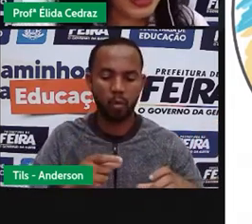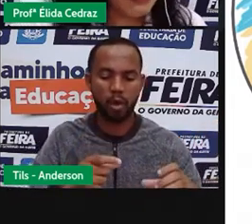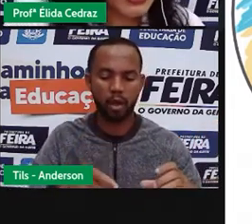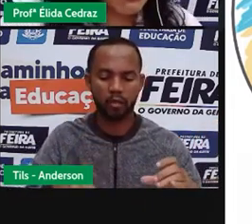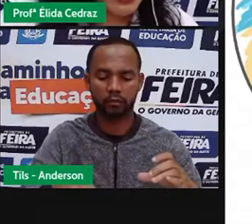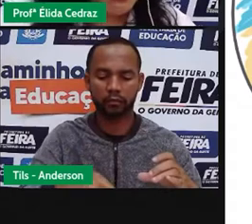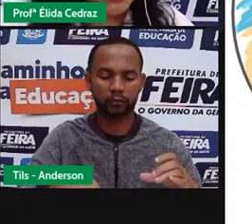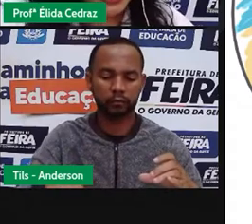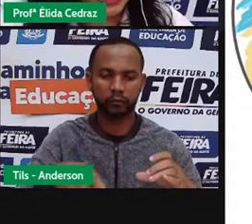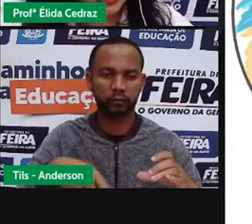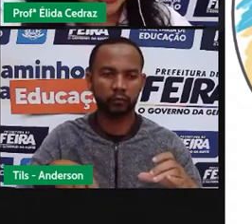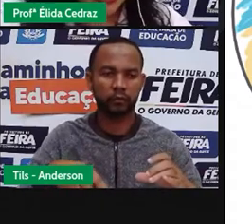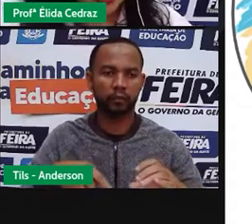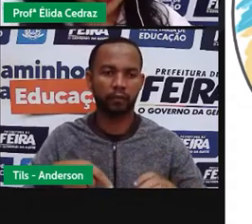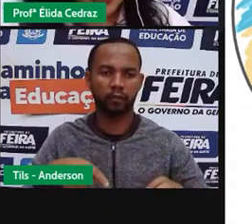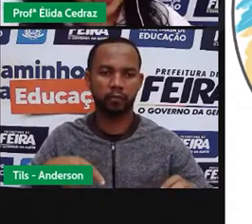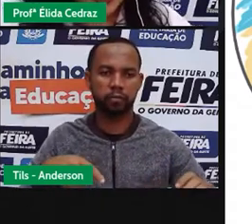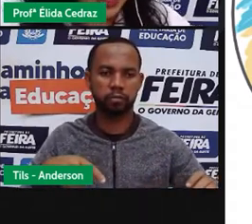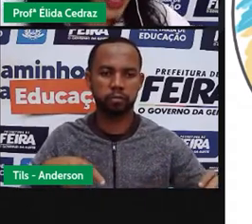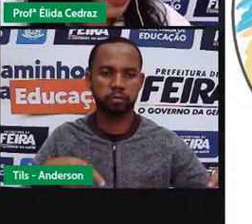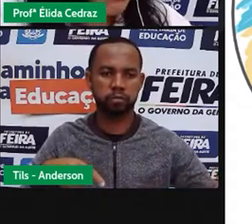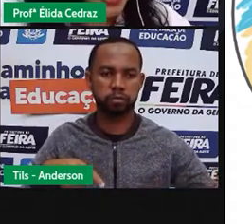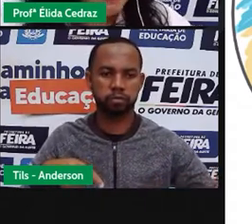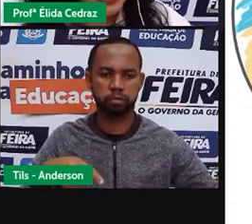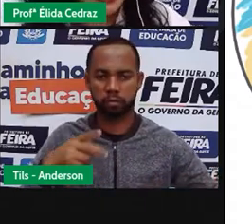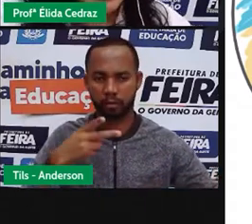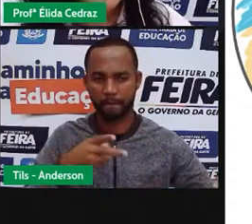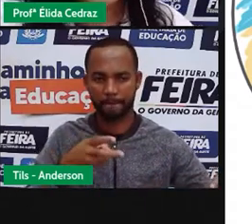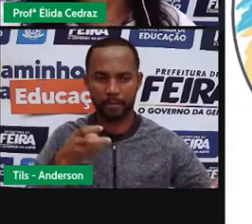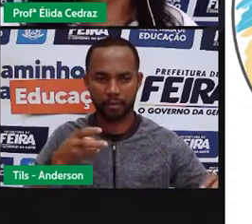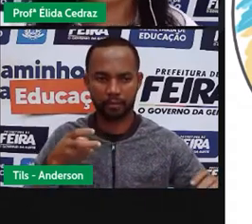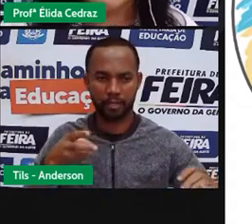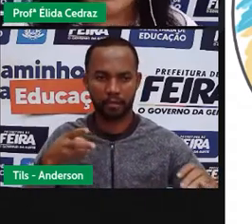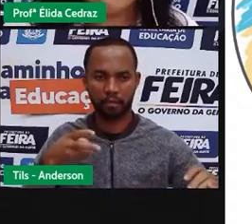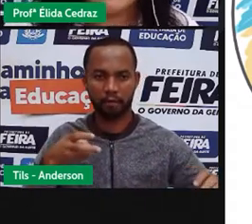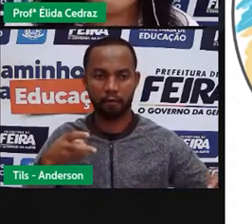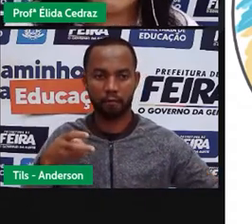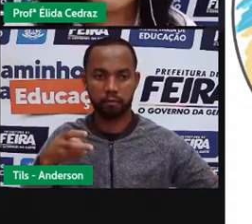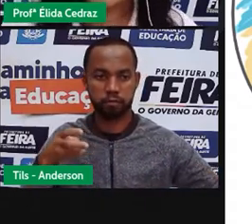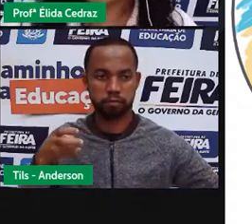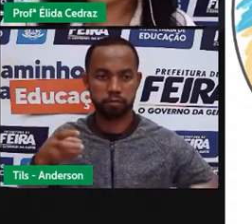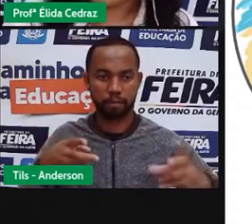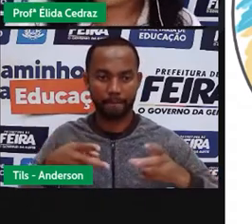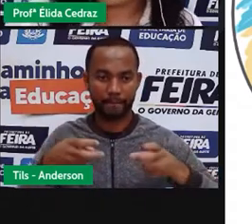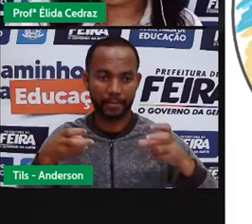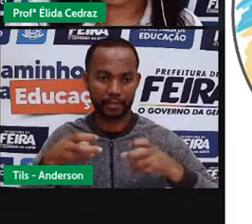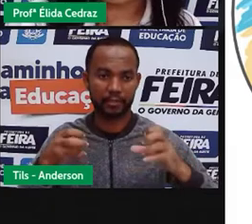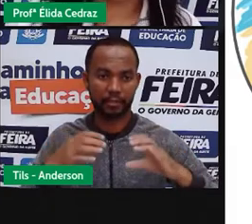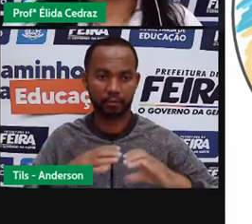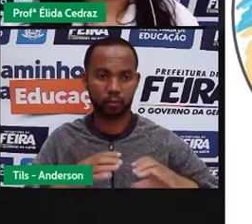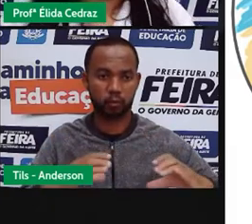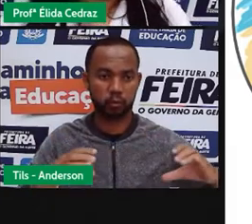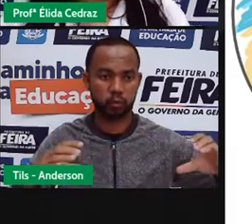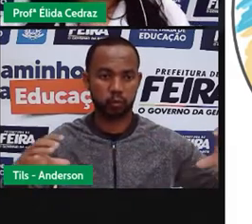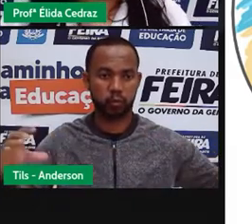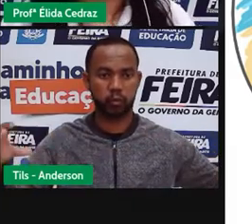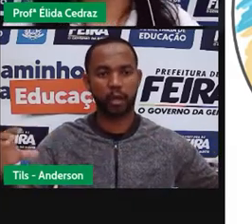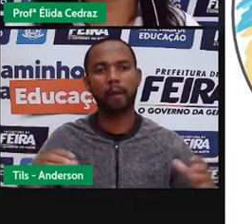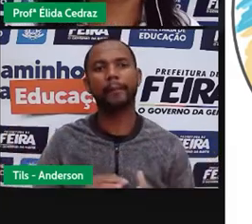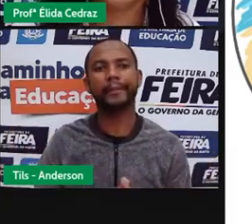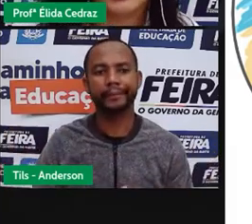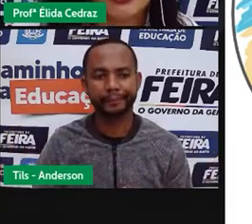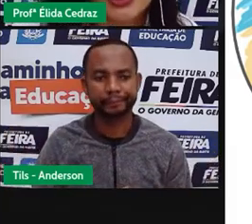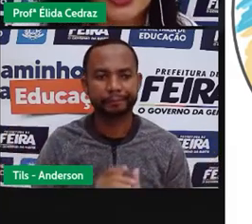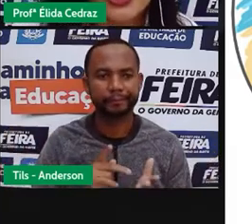sombra. E você vai afastando aos pouquinhos. E vai marcando. Você vai perceber que a sombra aumenta